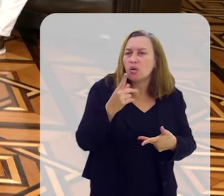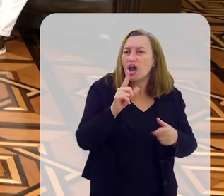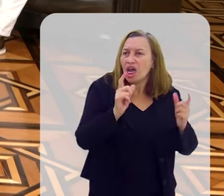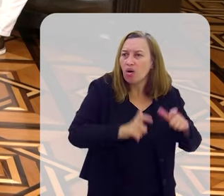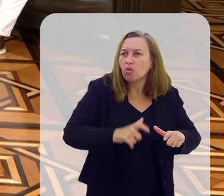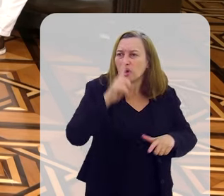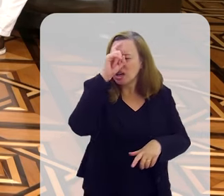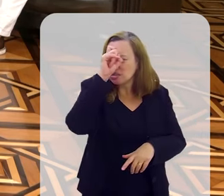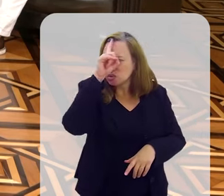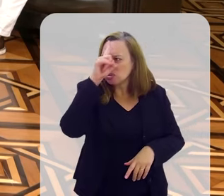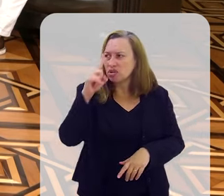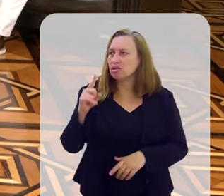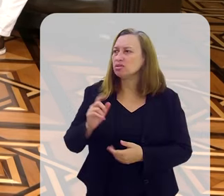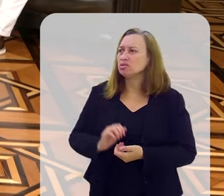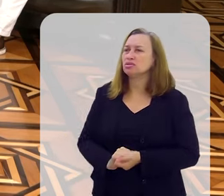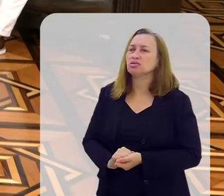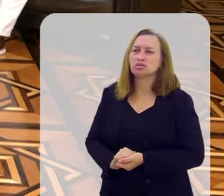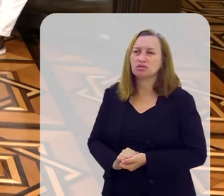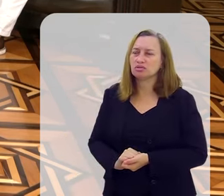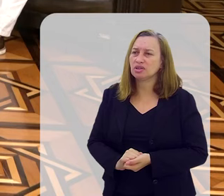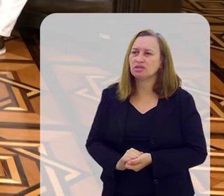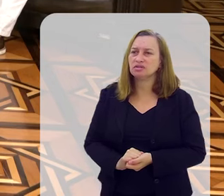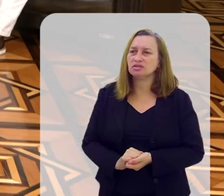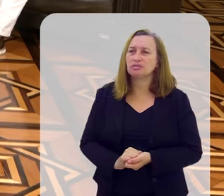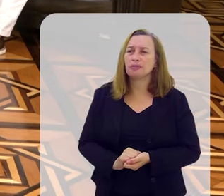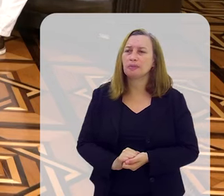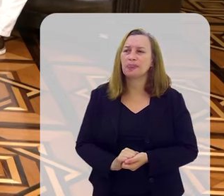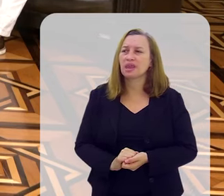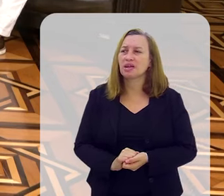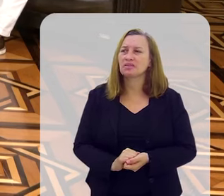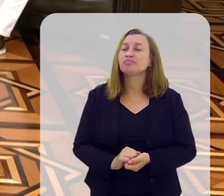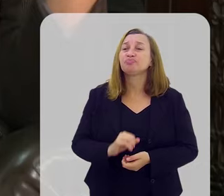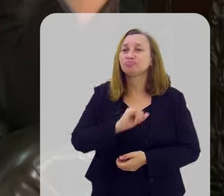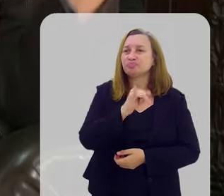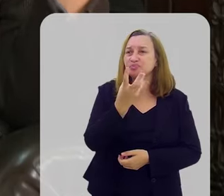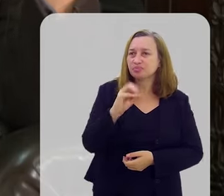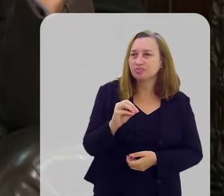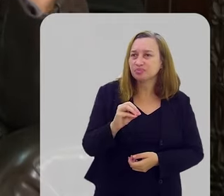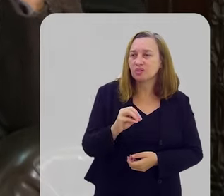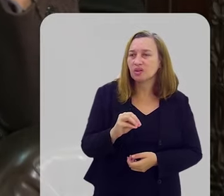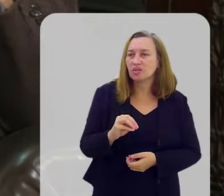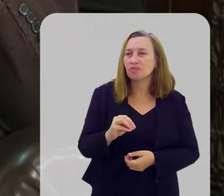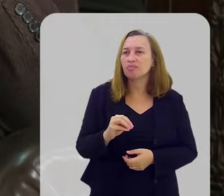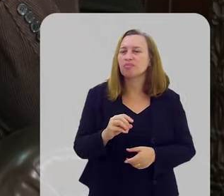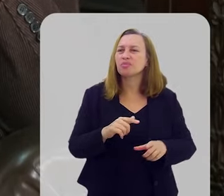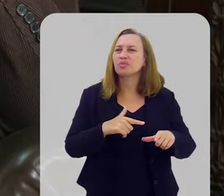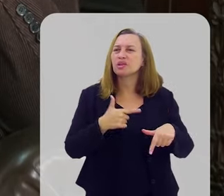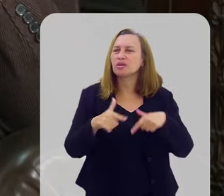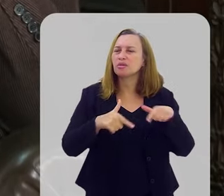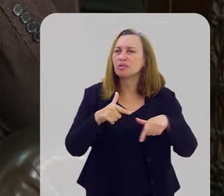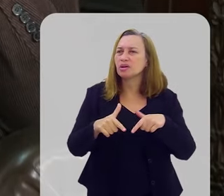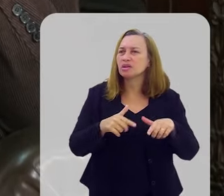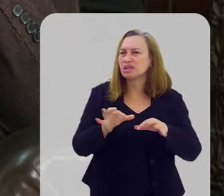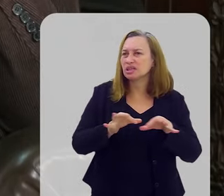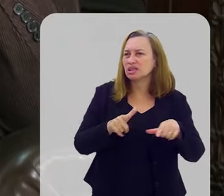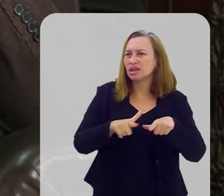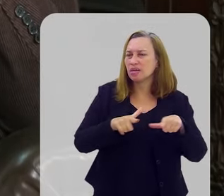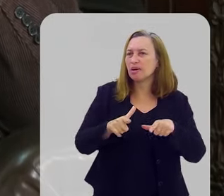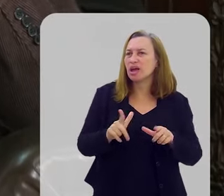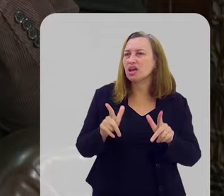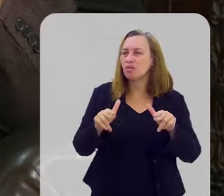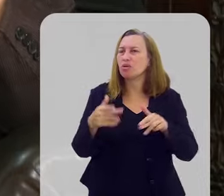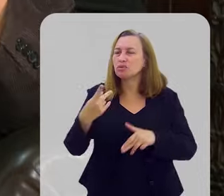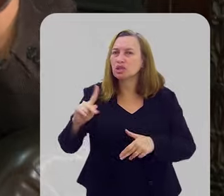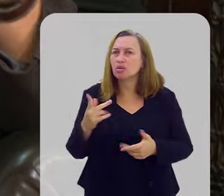hospital de doidos. Eu amo a igreja porque a espiritualidade... Rapaz, um dia o cara falou assim, Júlio, arranja um emprego igual o teu. Eu falei, mas que maluco, cara.